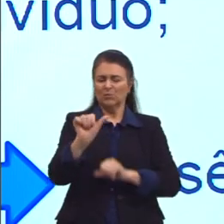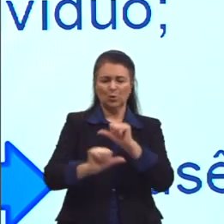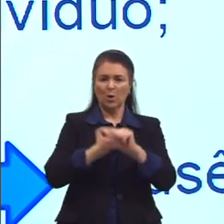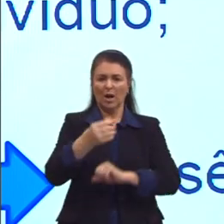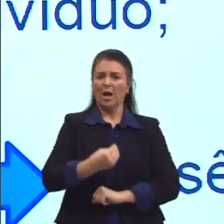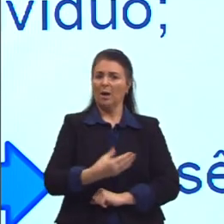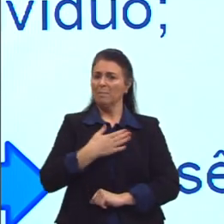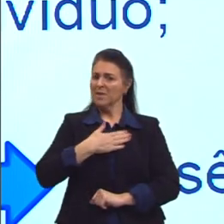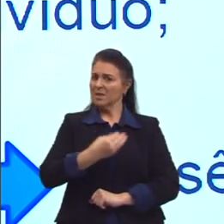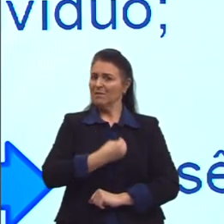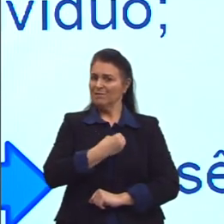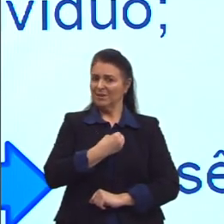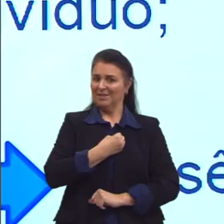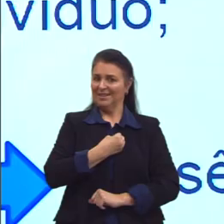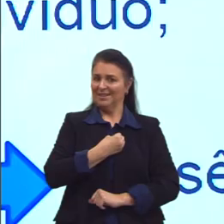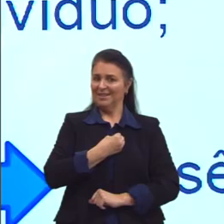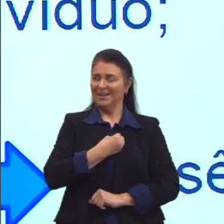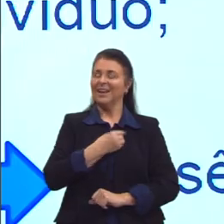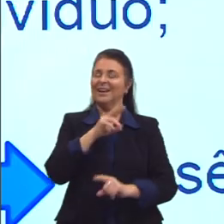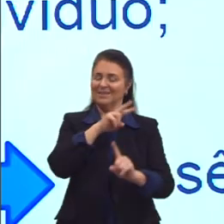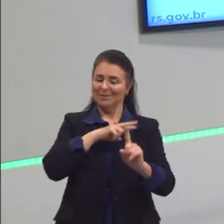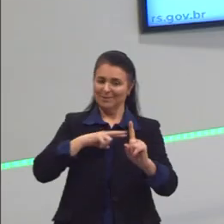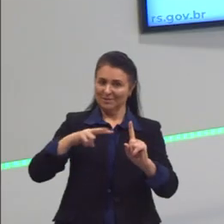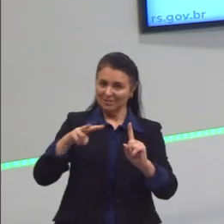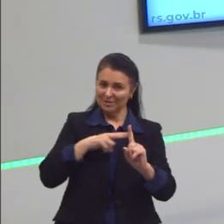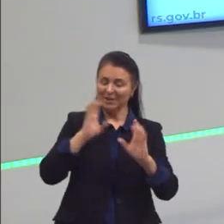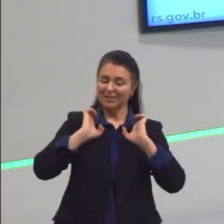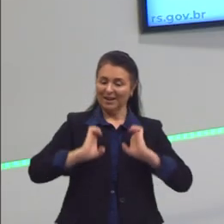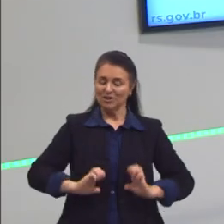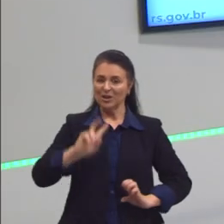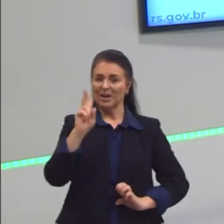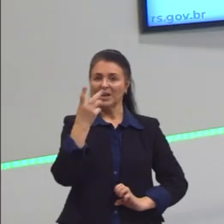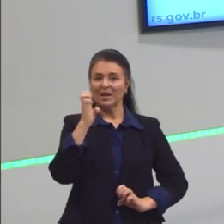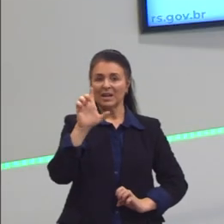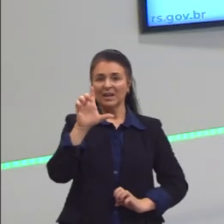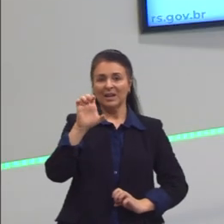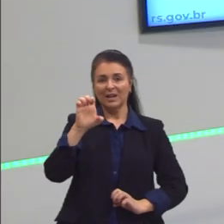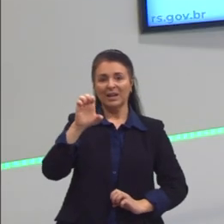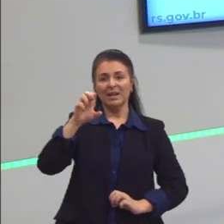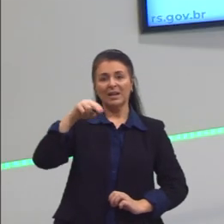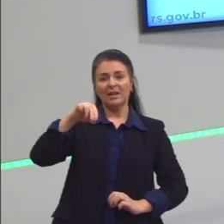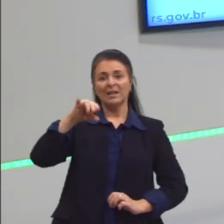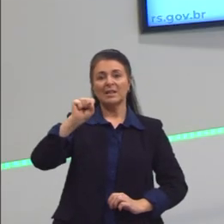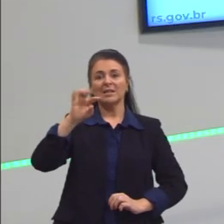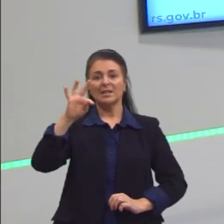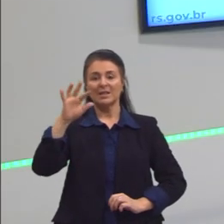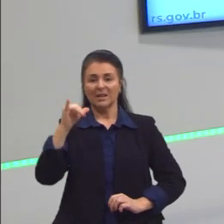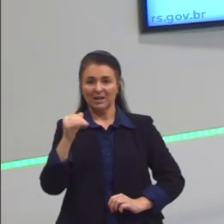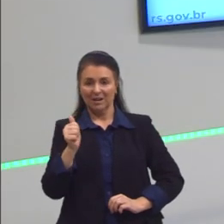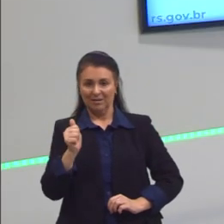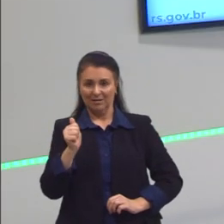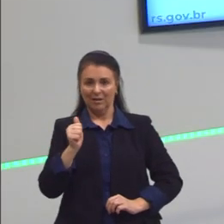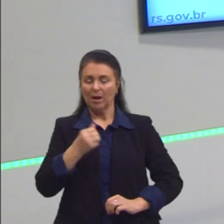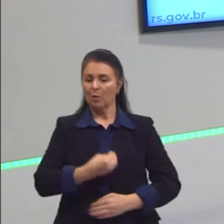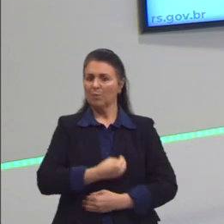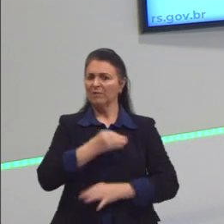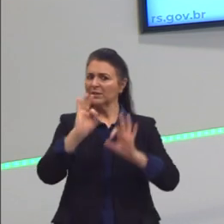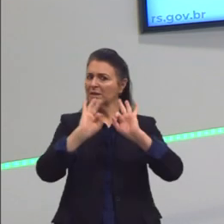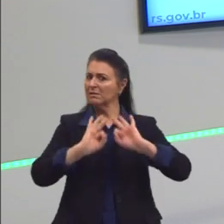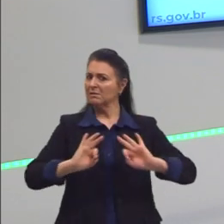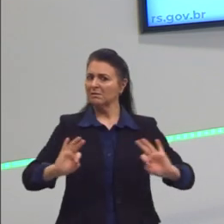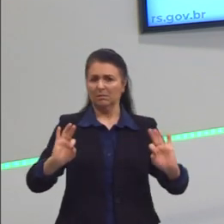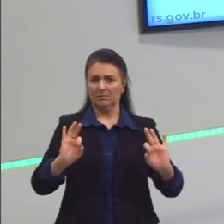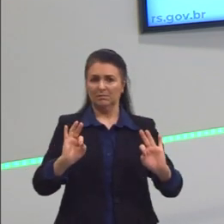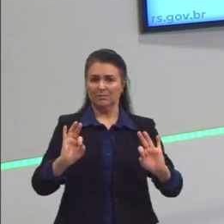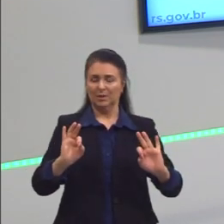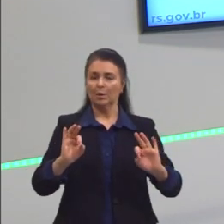ou menos, a perspectiva da ética helinística. Uma forma, uma vida simples, onde os prazeres mundanos nos